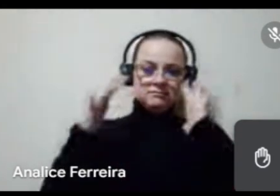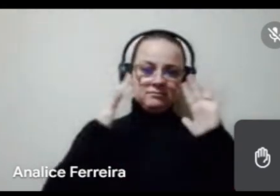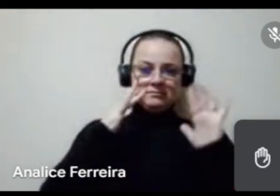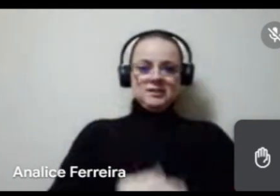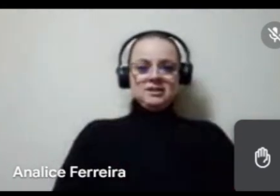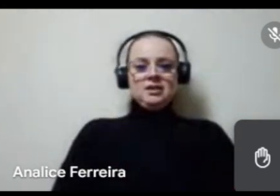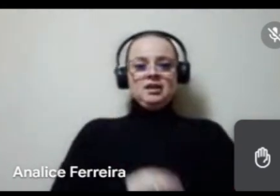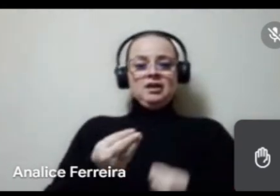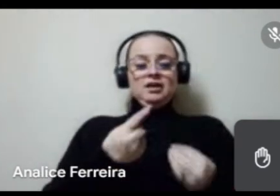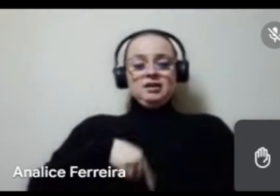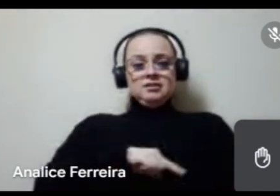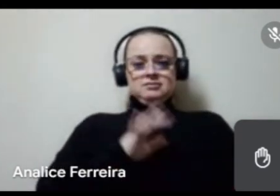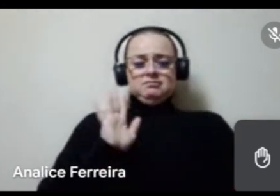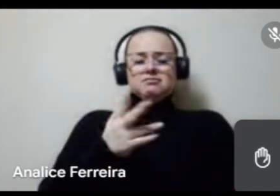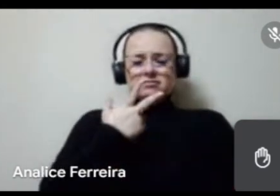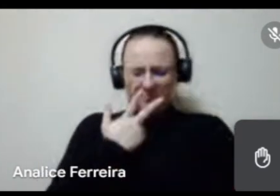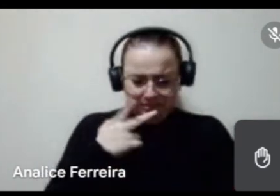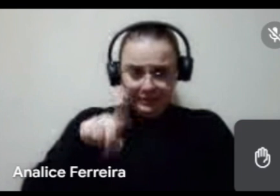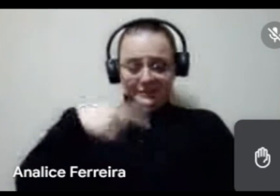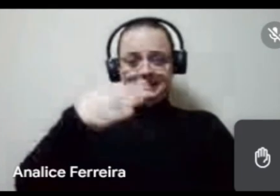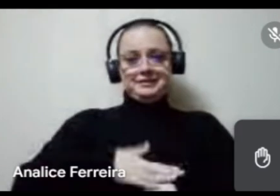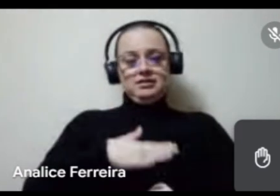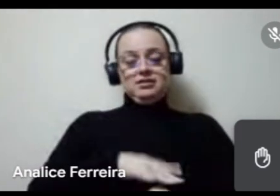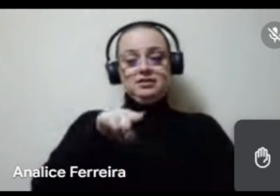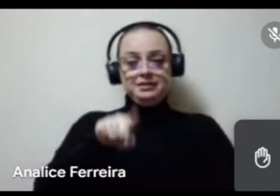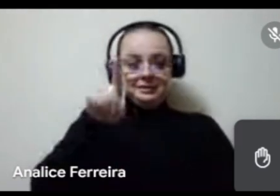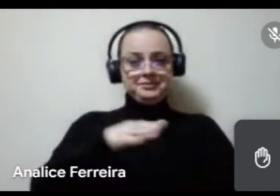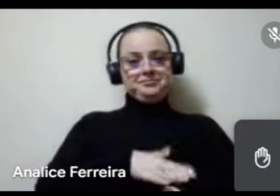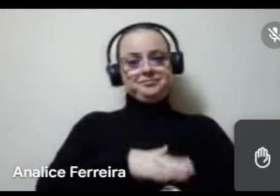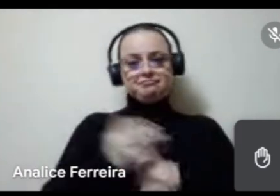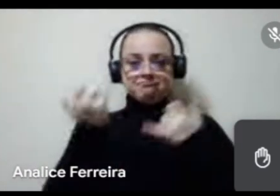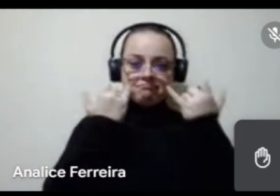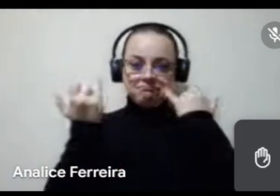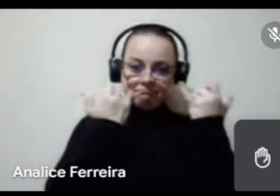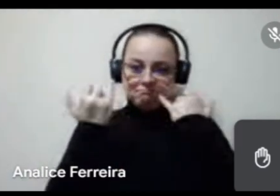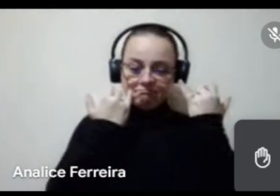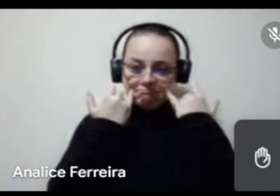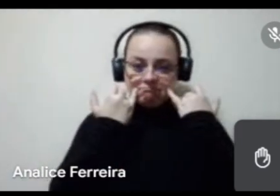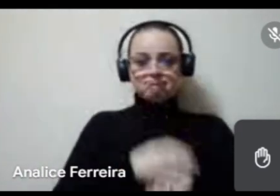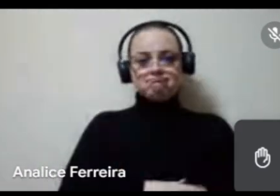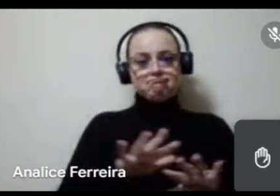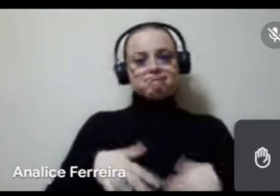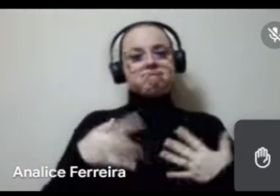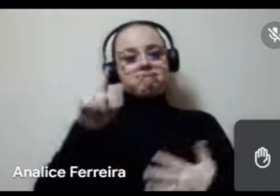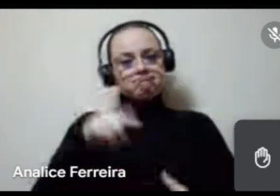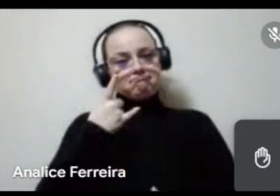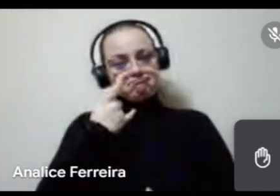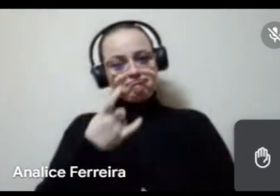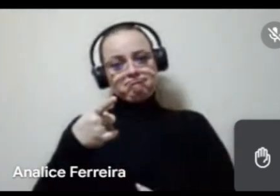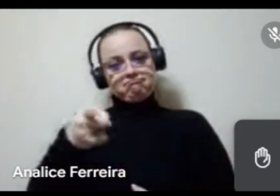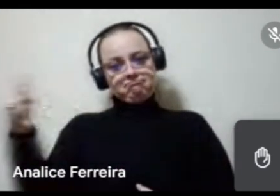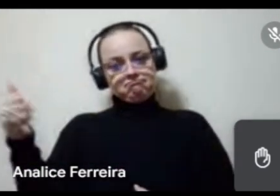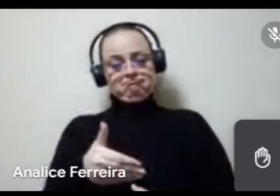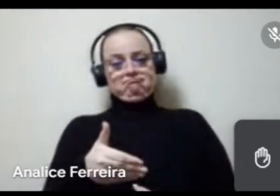Como a gente já tinha comentado em outro momento, esse é um momento de escuta mesmo, então, é interessante que você traga